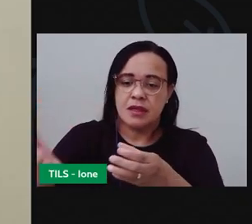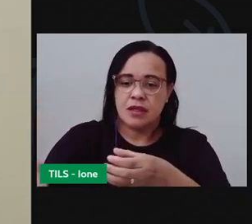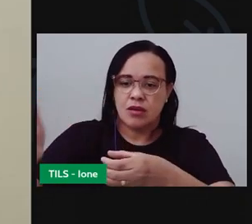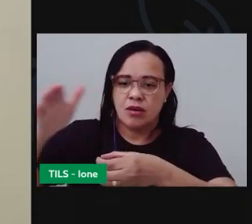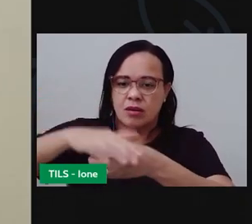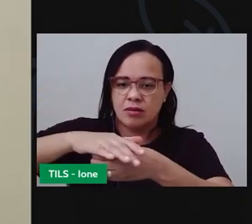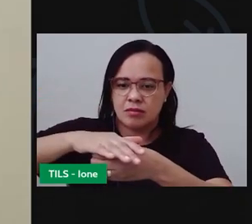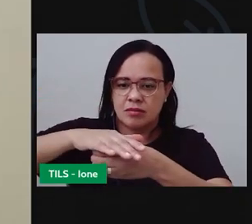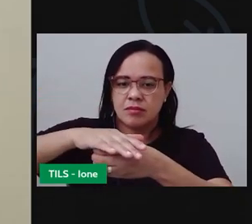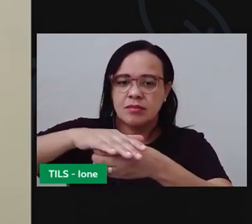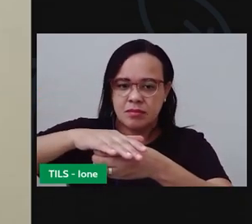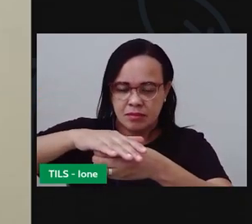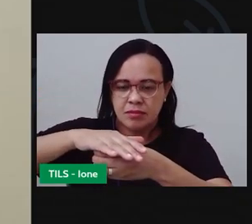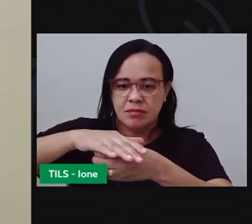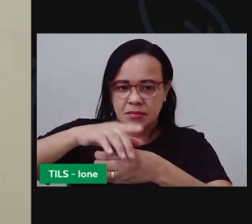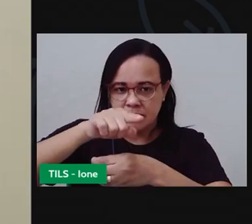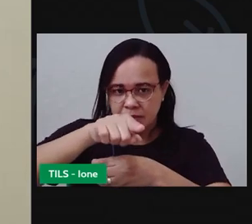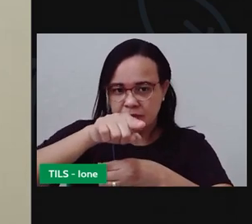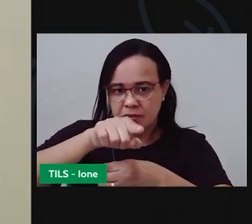assim ó